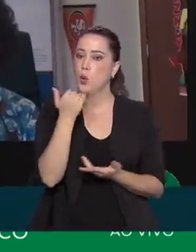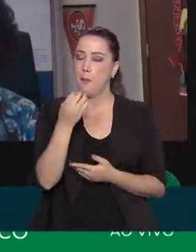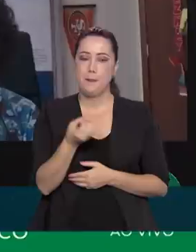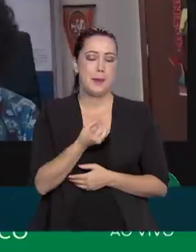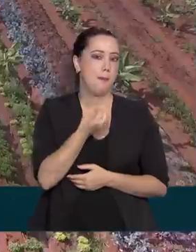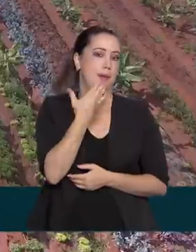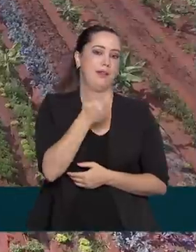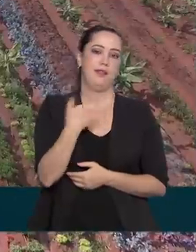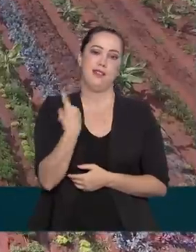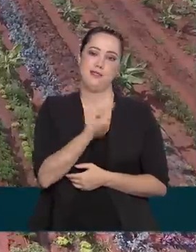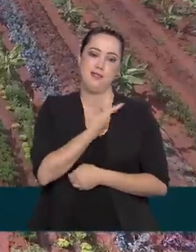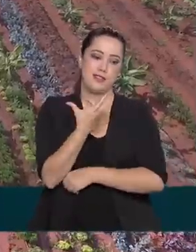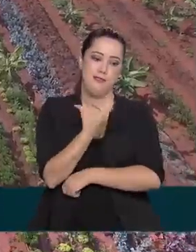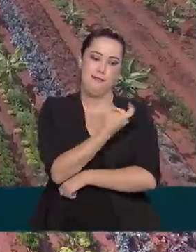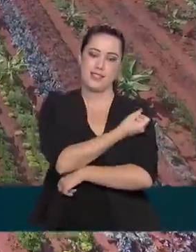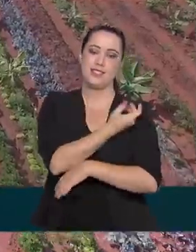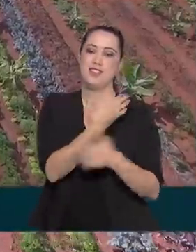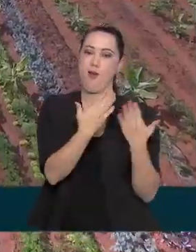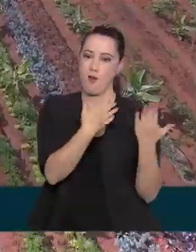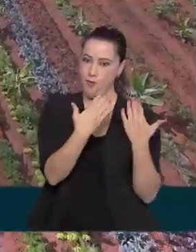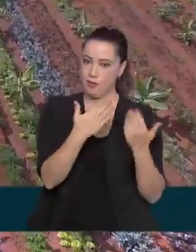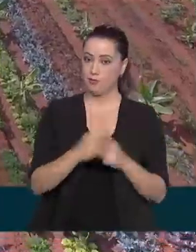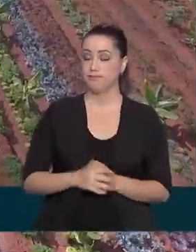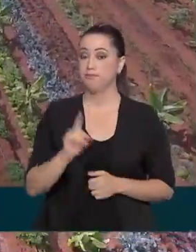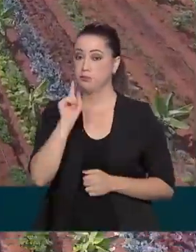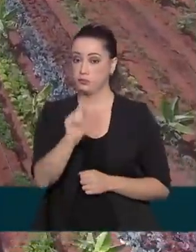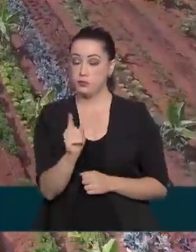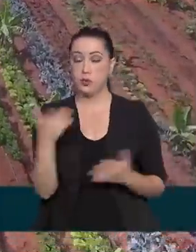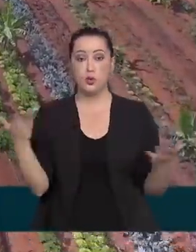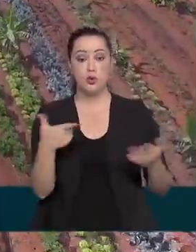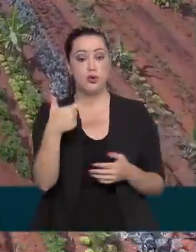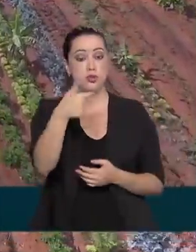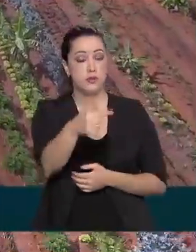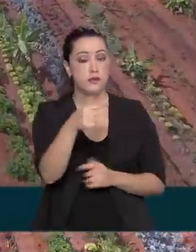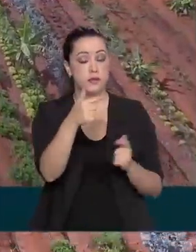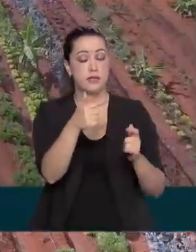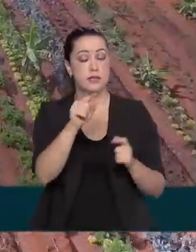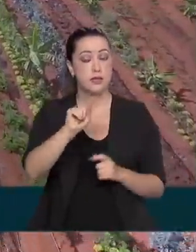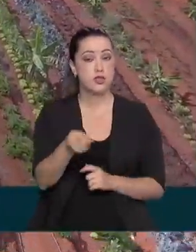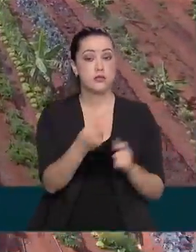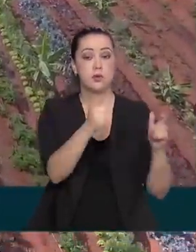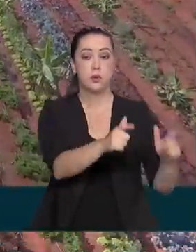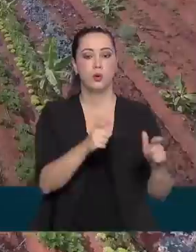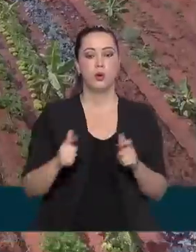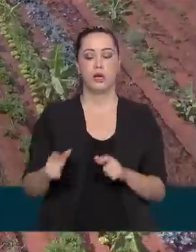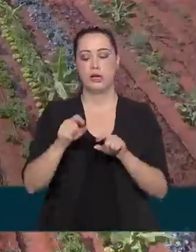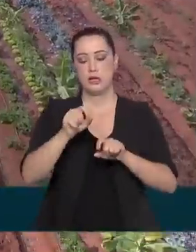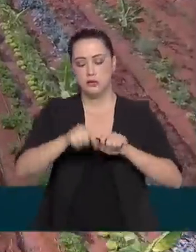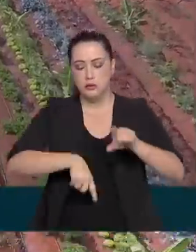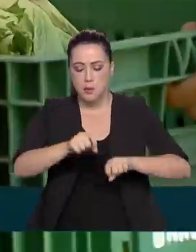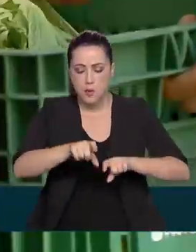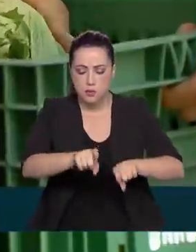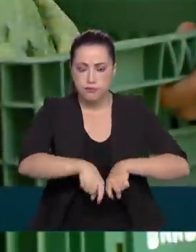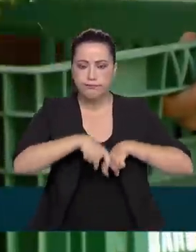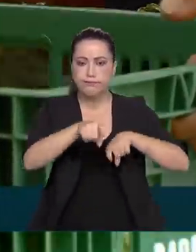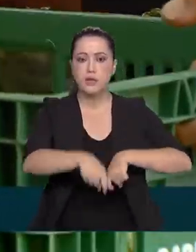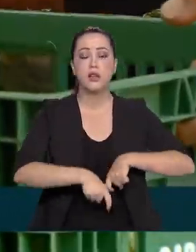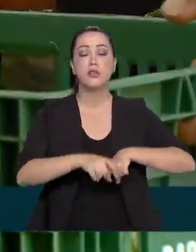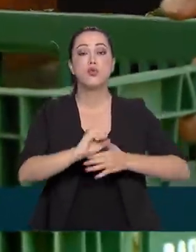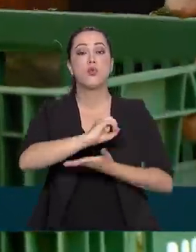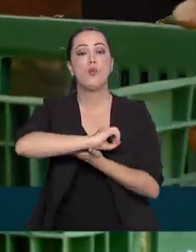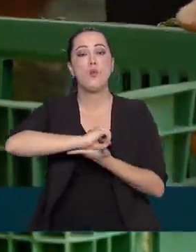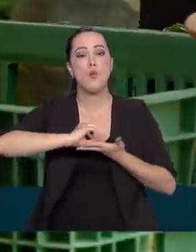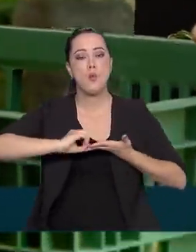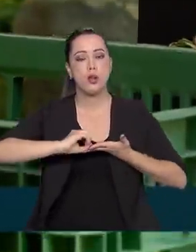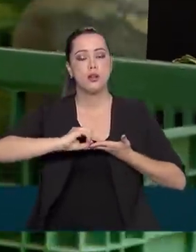Hoje o país tem 27 mil unidades de produção de orgânicos e quase